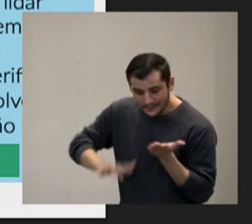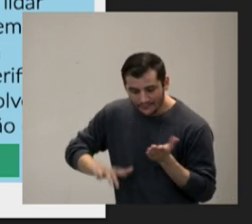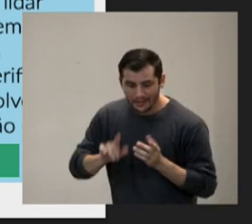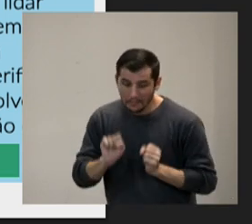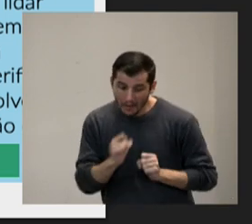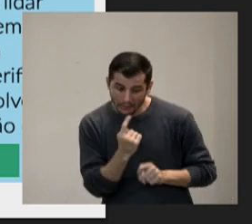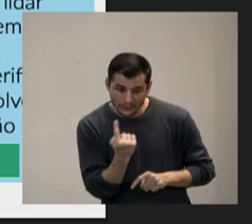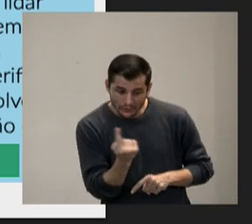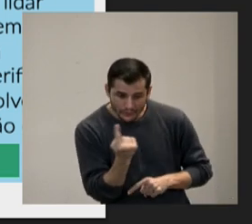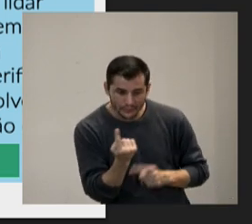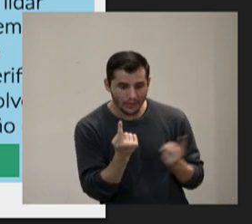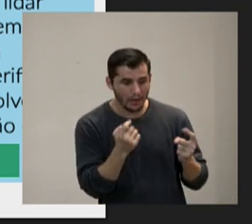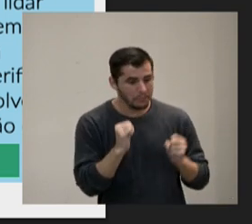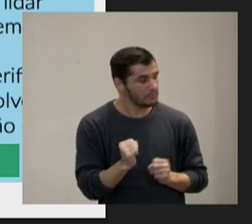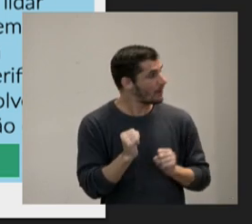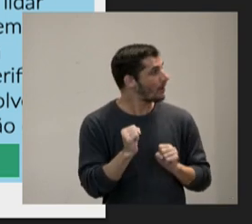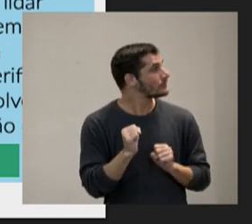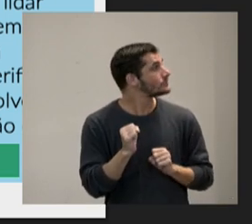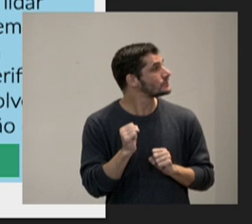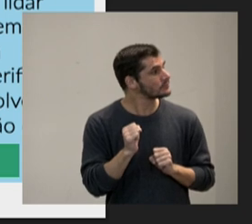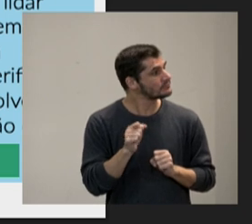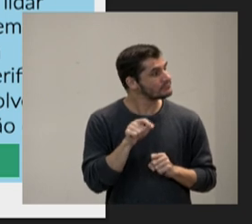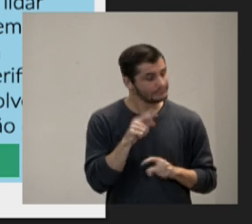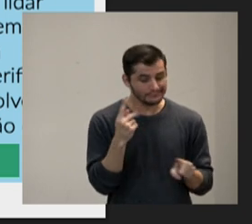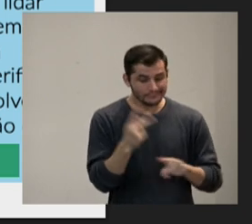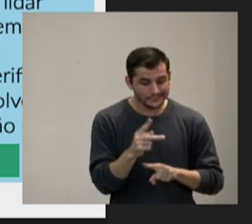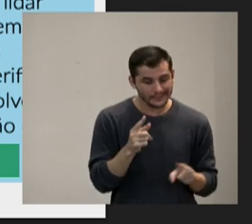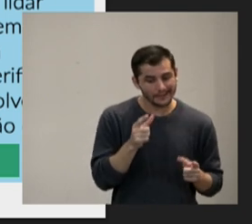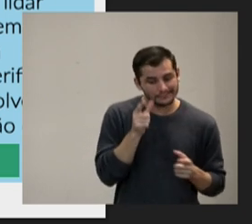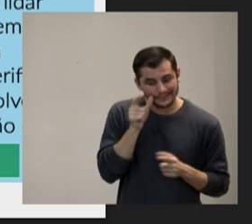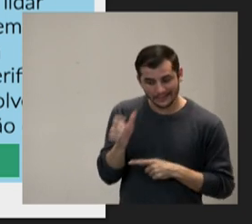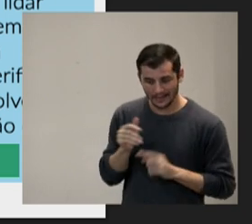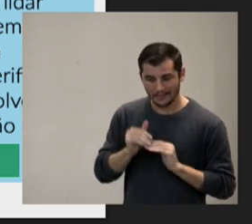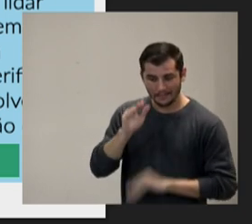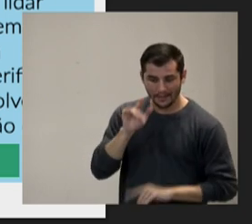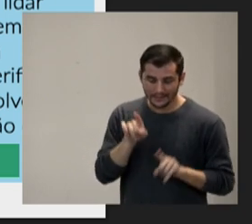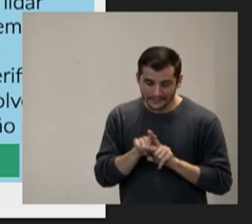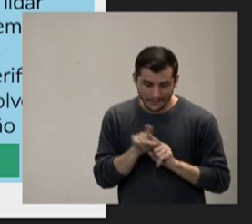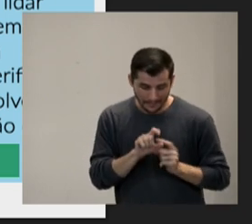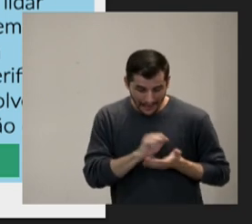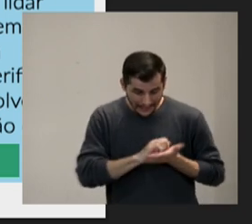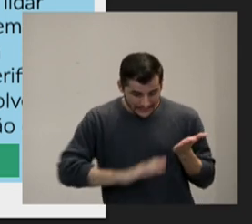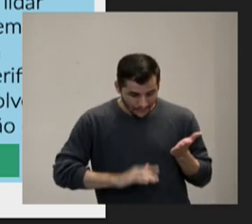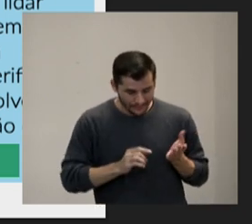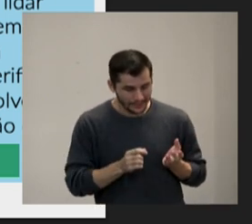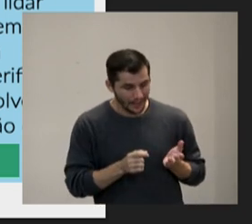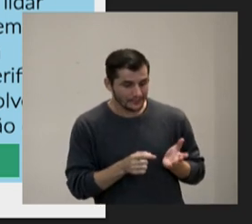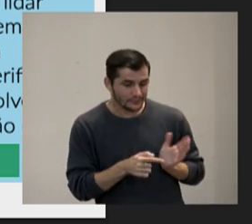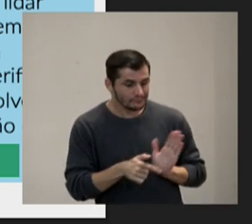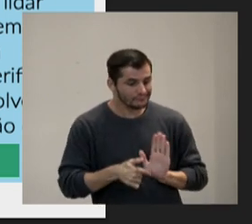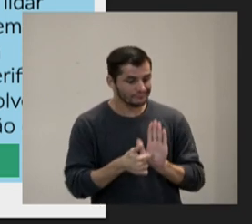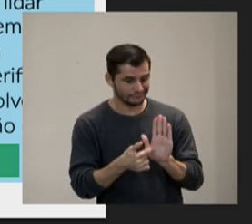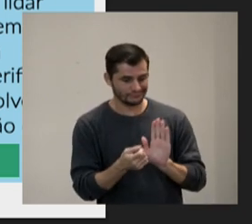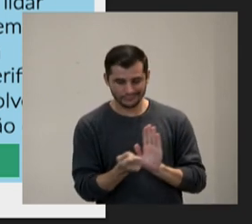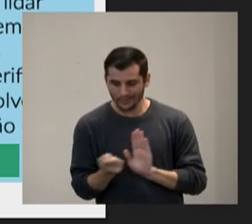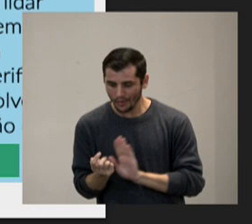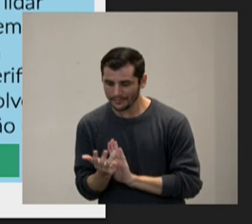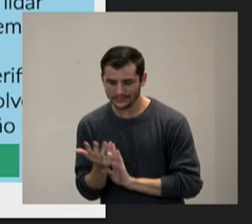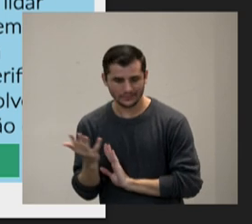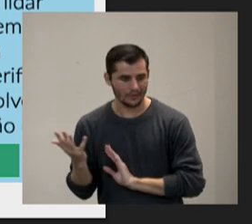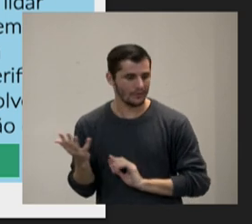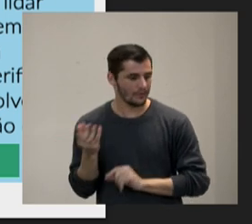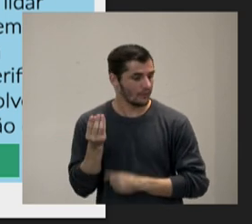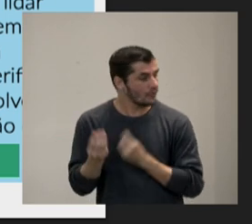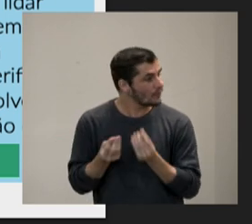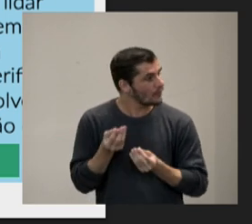optimizar a relevância e o valor das actividades proporcionar opções para manter esforço e